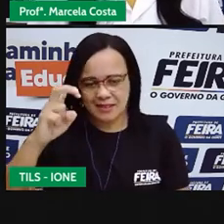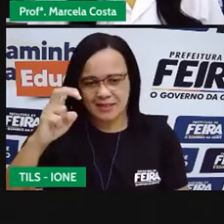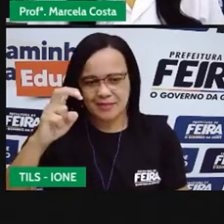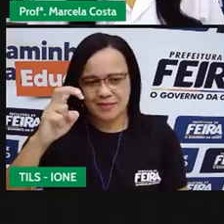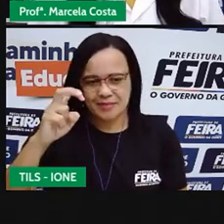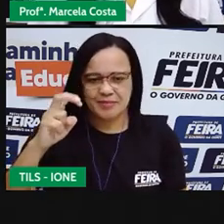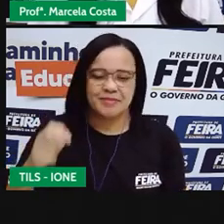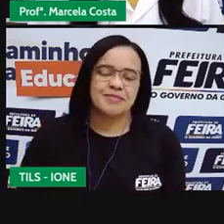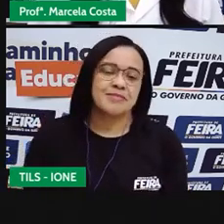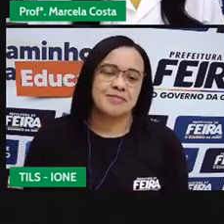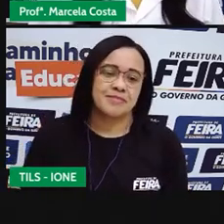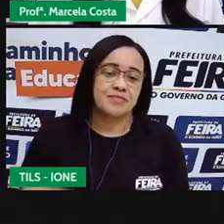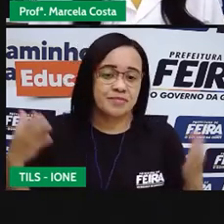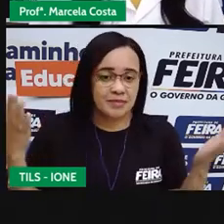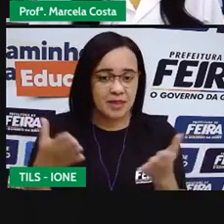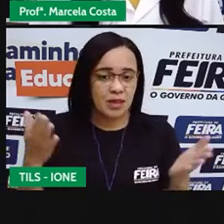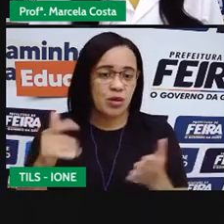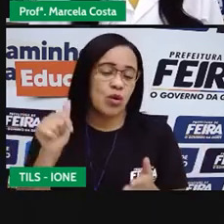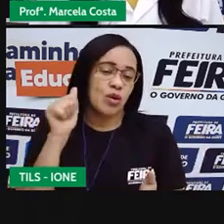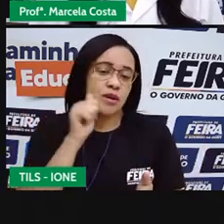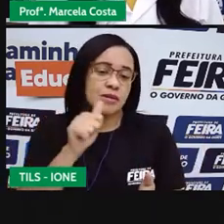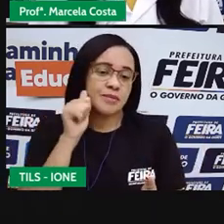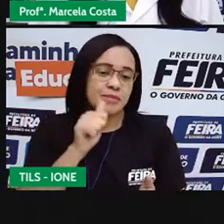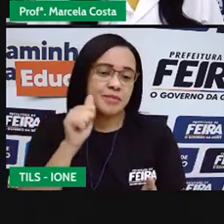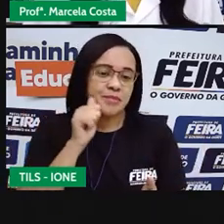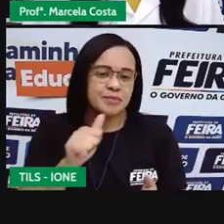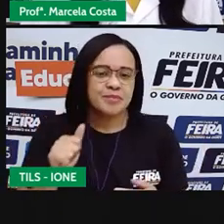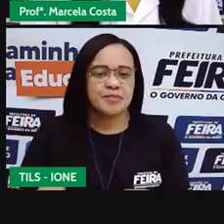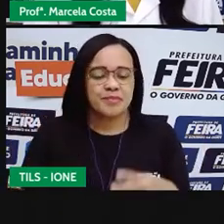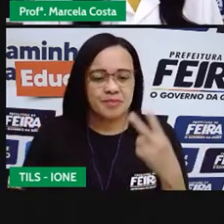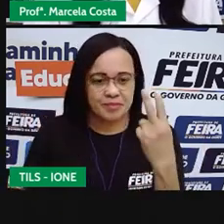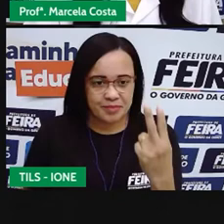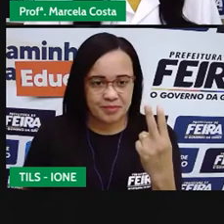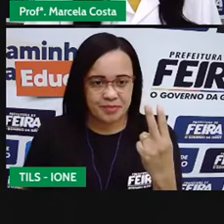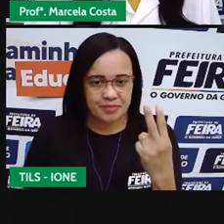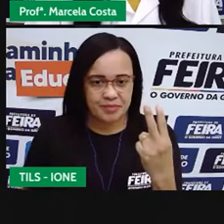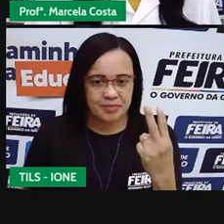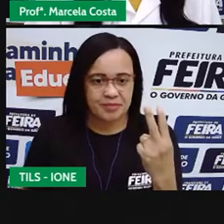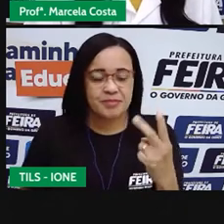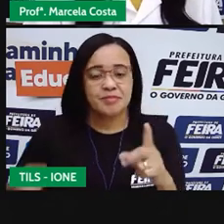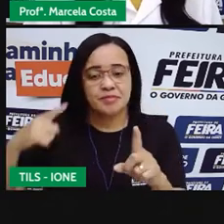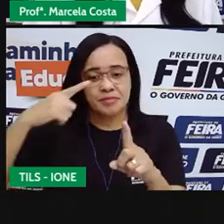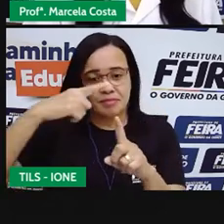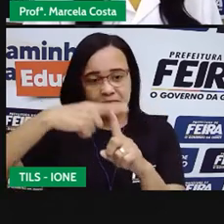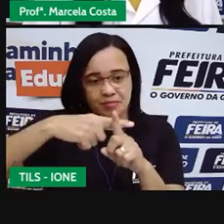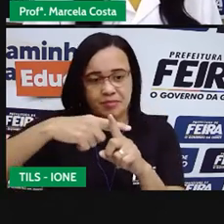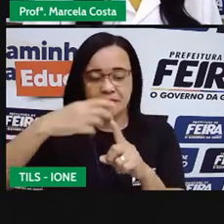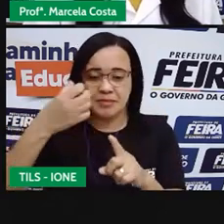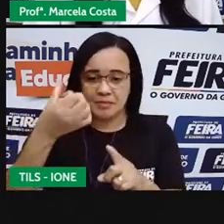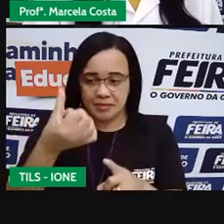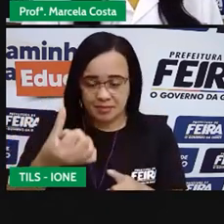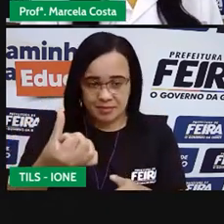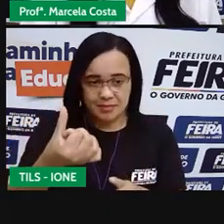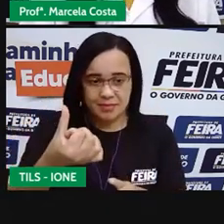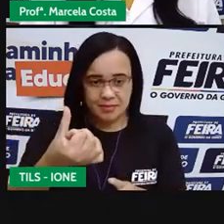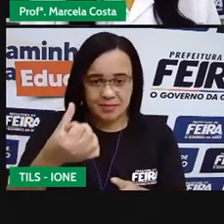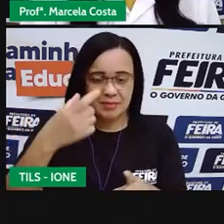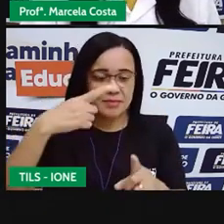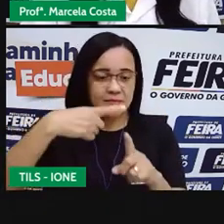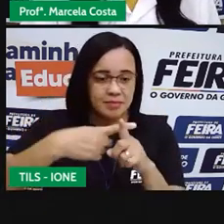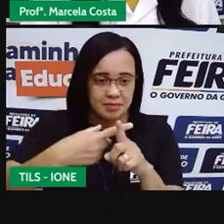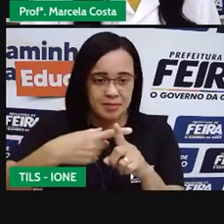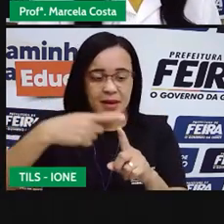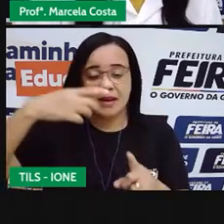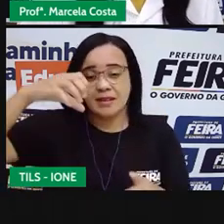agora aqui tem uns outros números 2 mais 6 mais